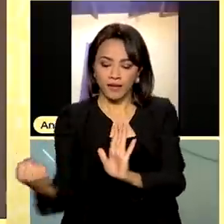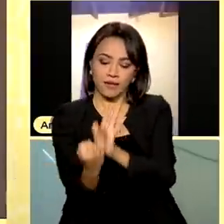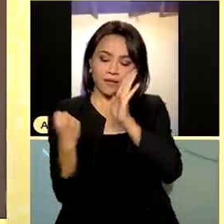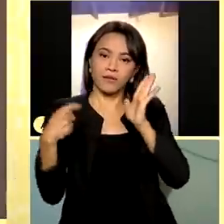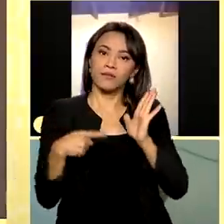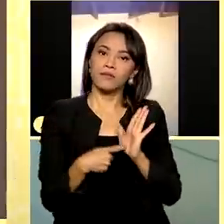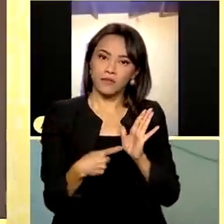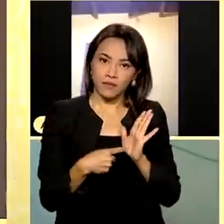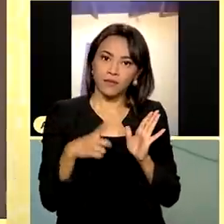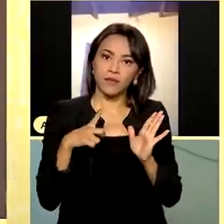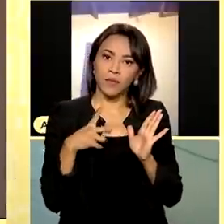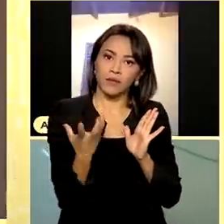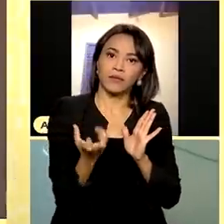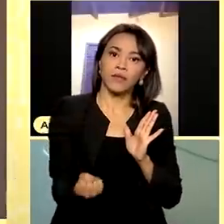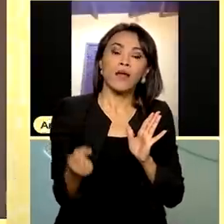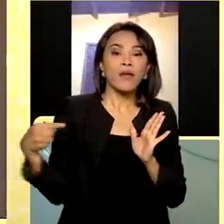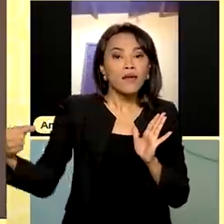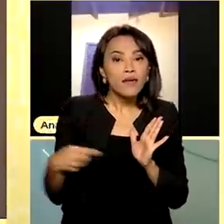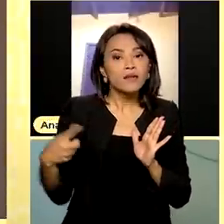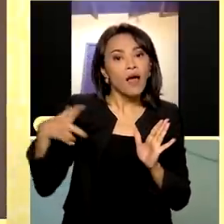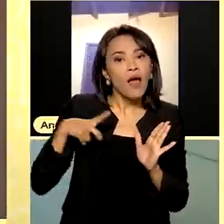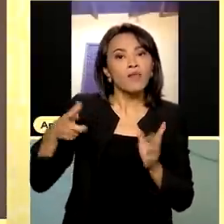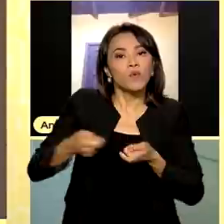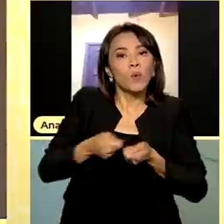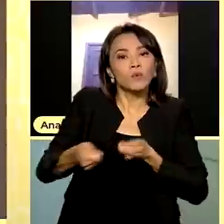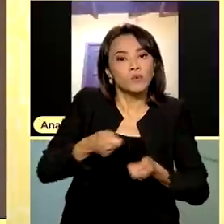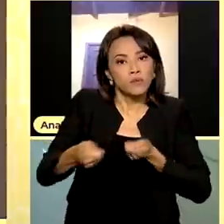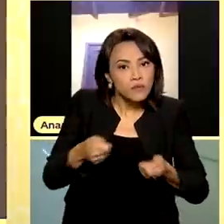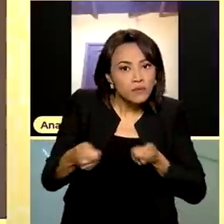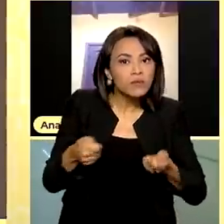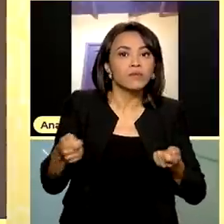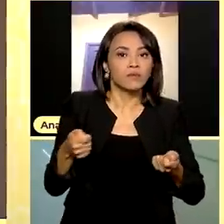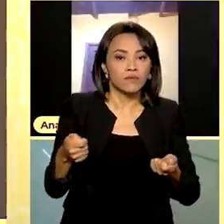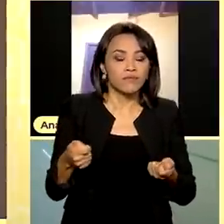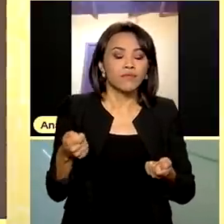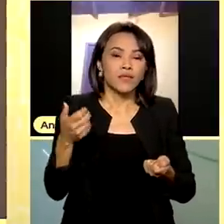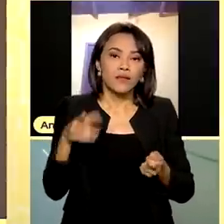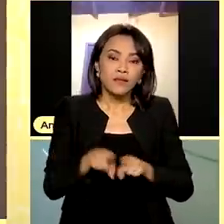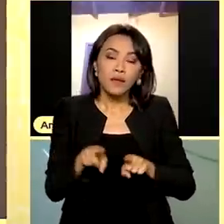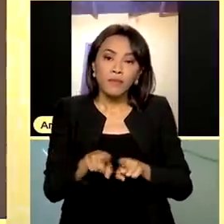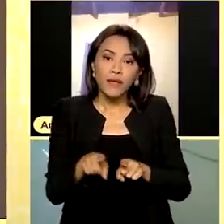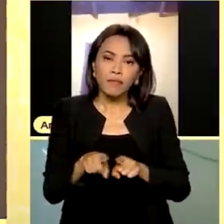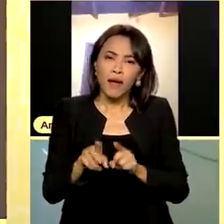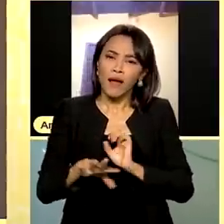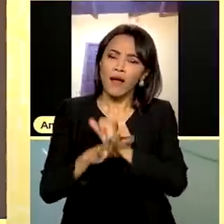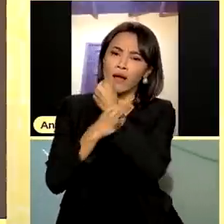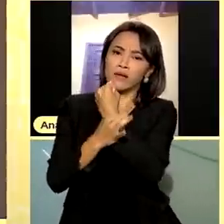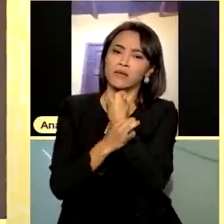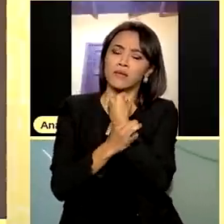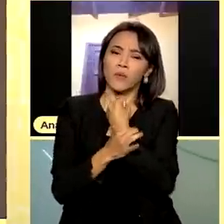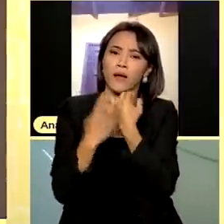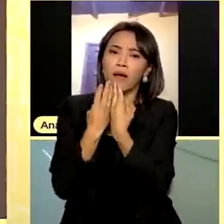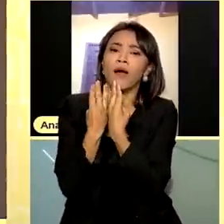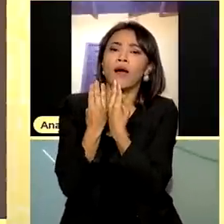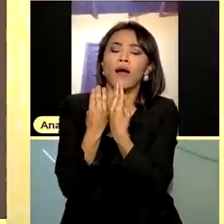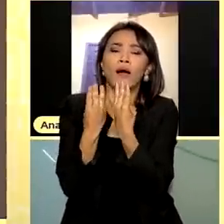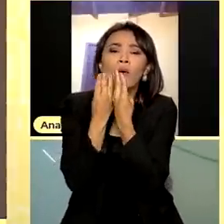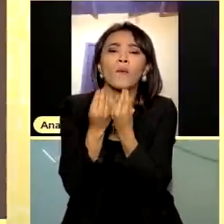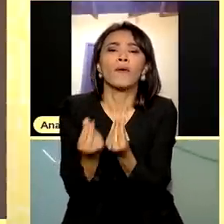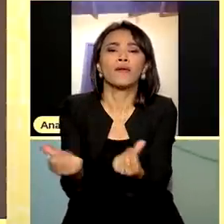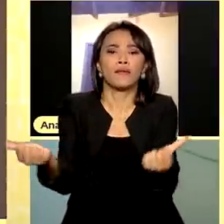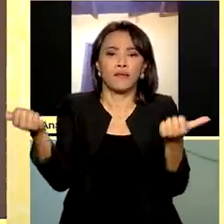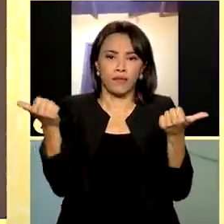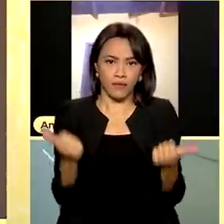auditoria como formas de controle e maneiras de garantir a qualidade orgânica para os consumidores